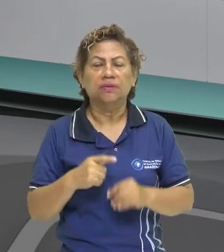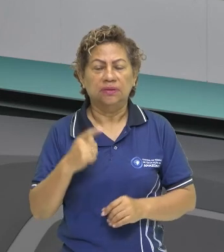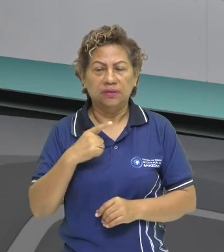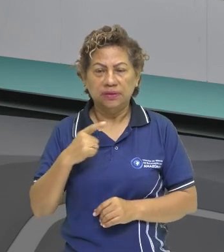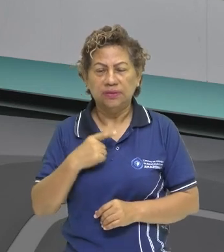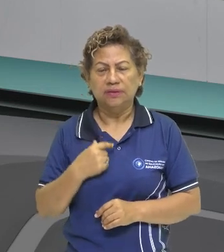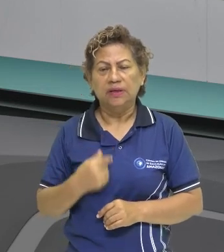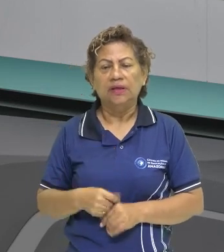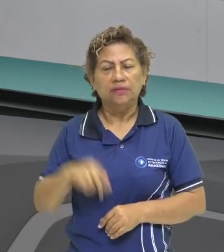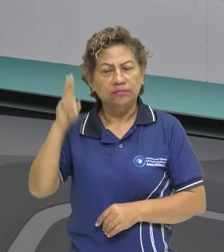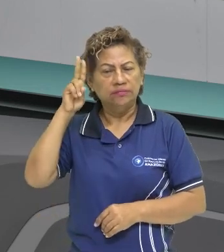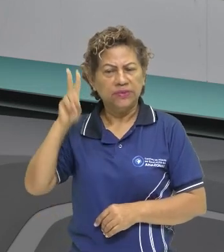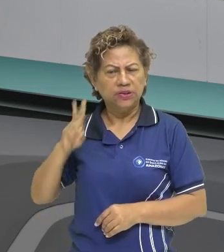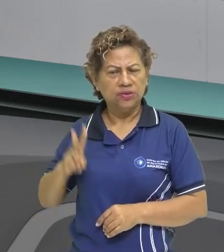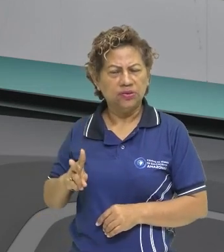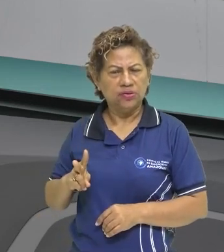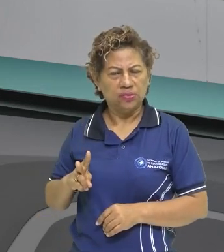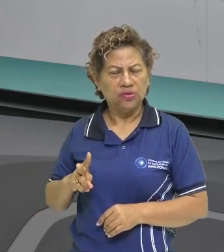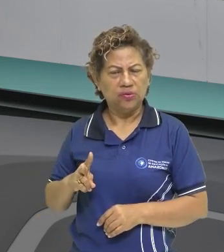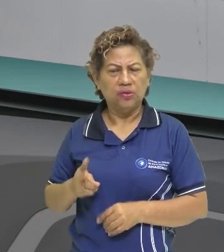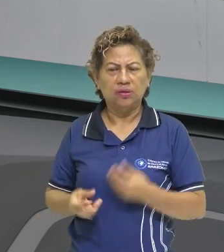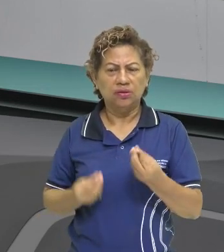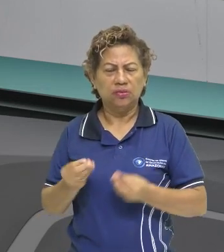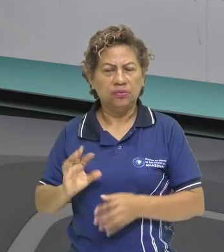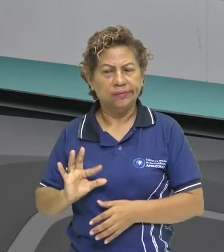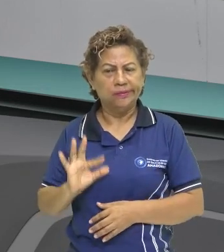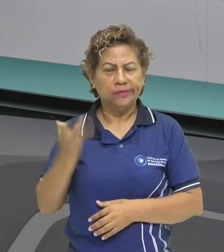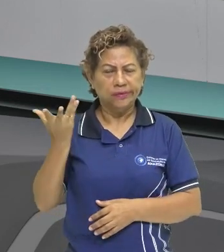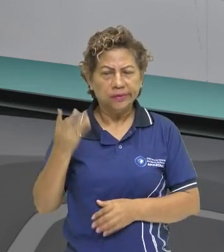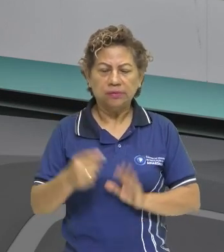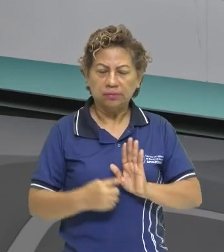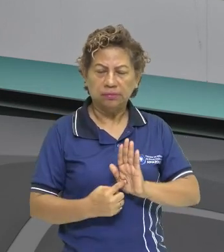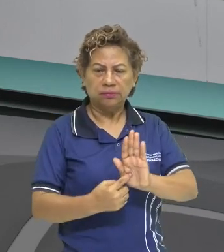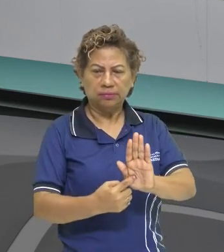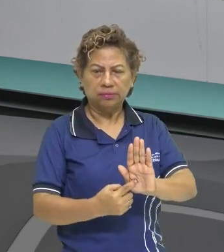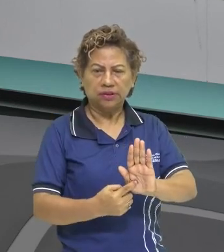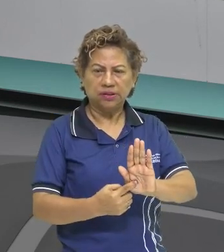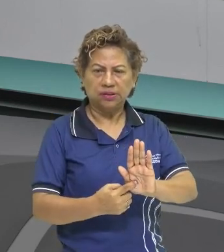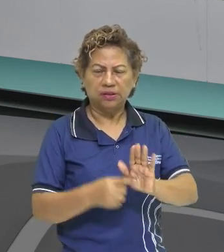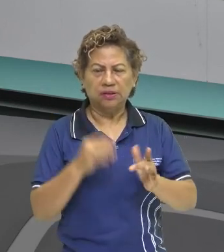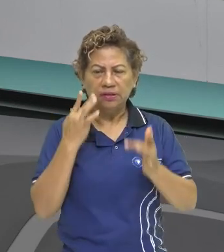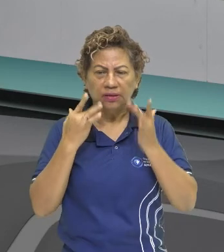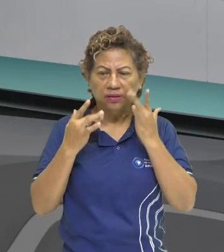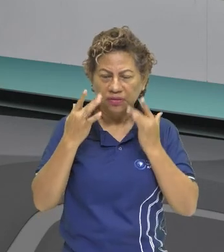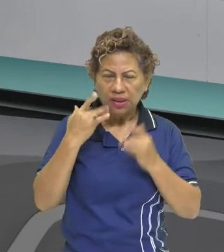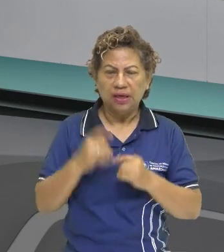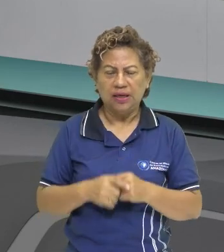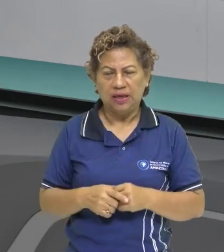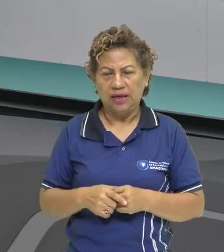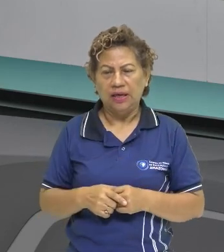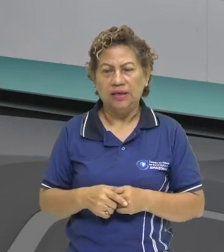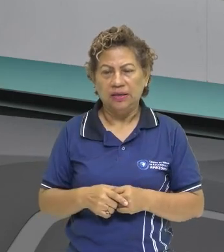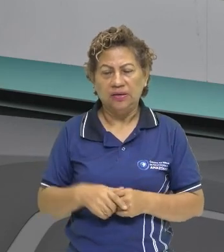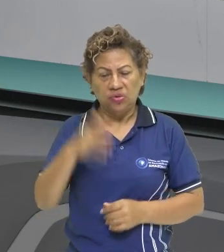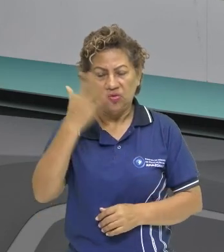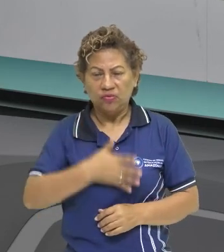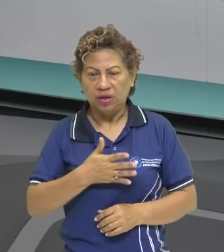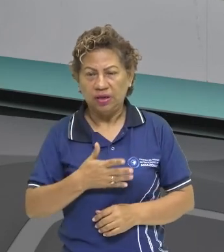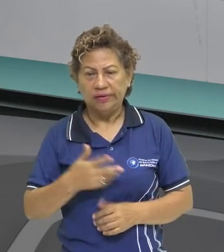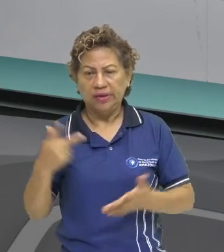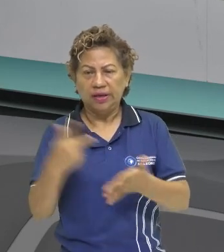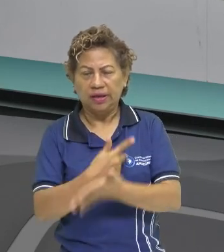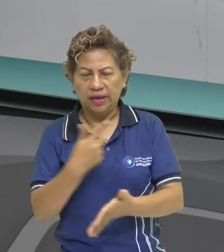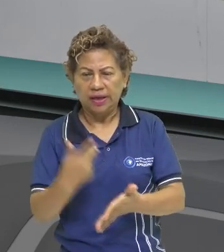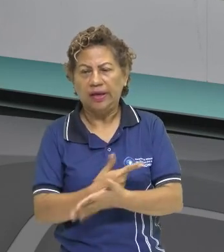a moral cristã, né, trazendo, mostrando que isso não é correto. Esses costumes não eram corretos